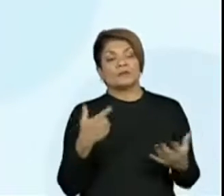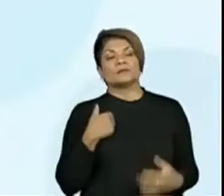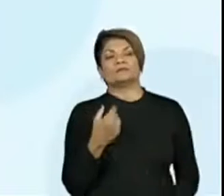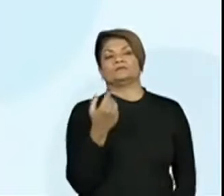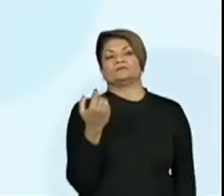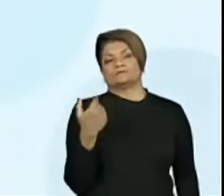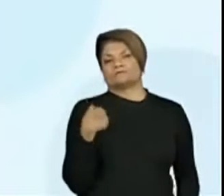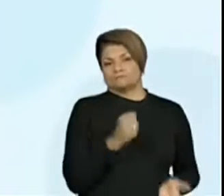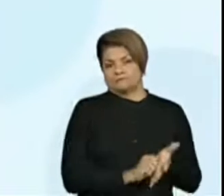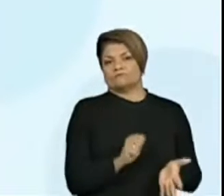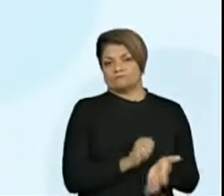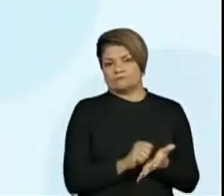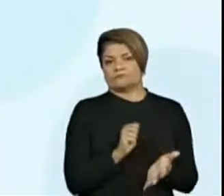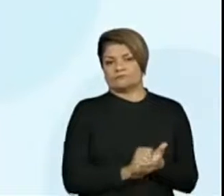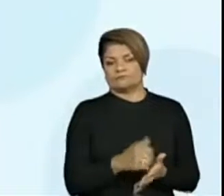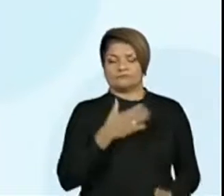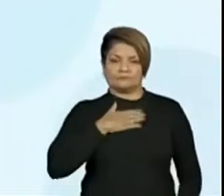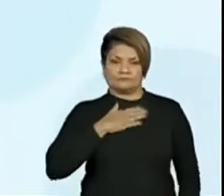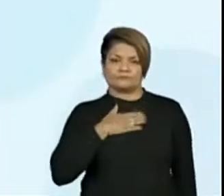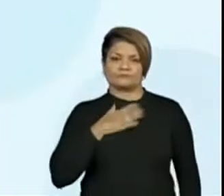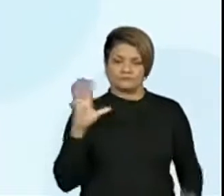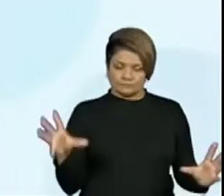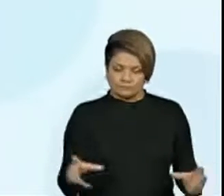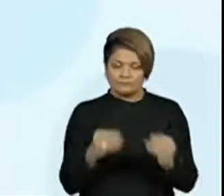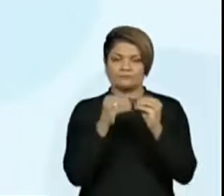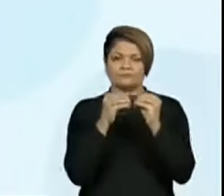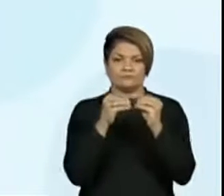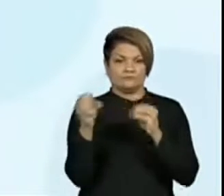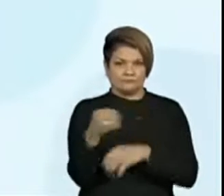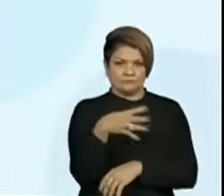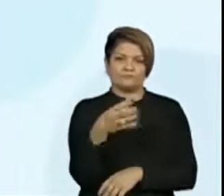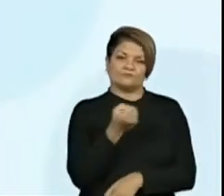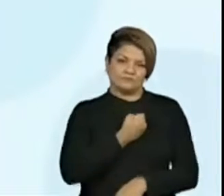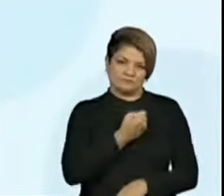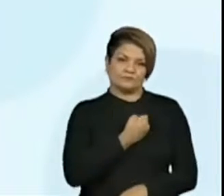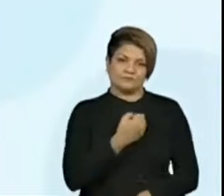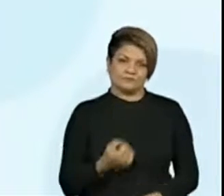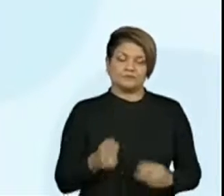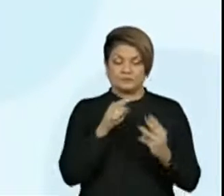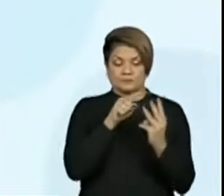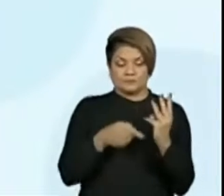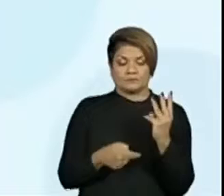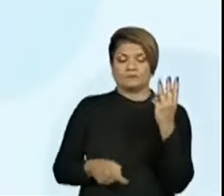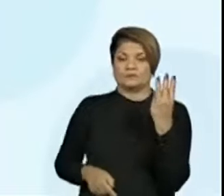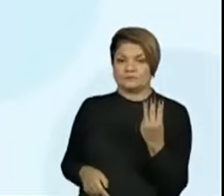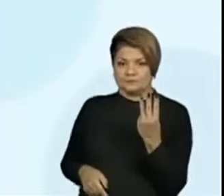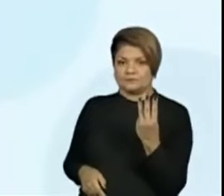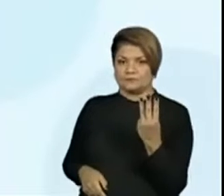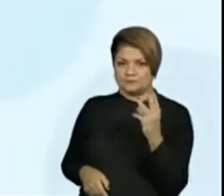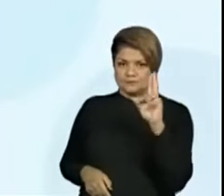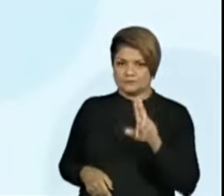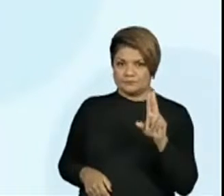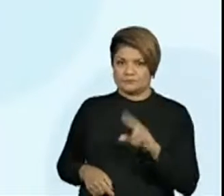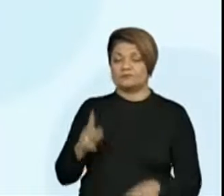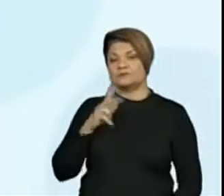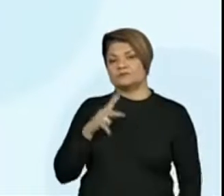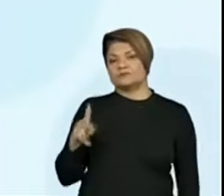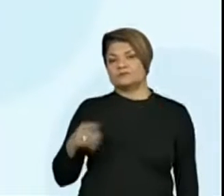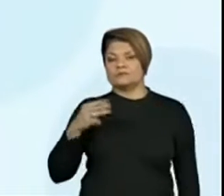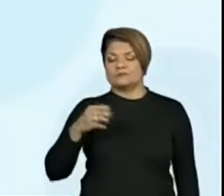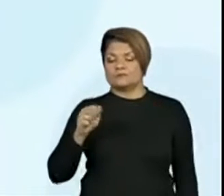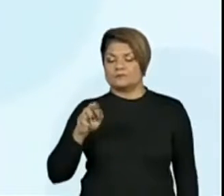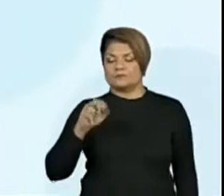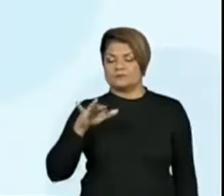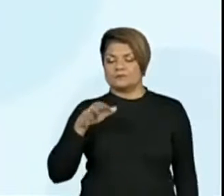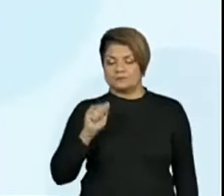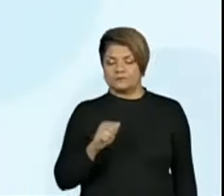a minha, componho aí esse novo número, não é? Utilizando as três fichinhas. Ó, a professora Marcia pediu para mandar um beijo